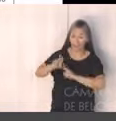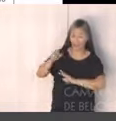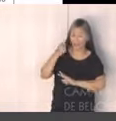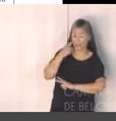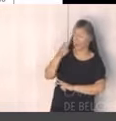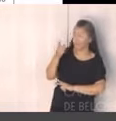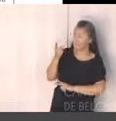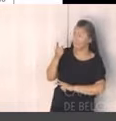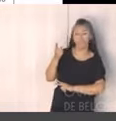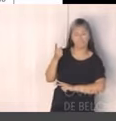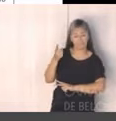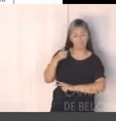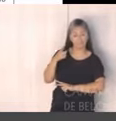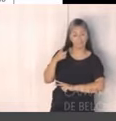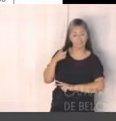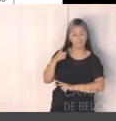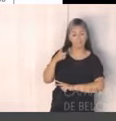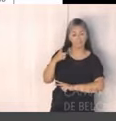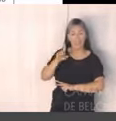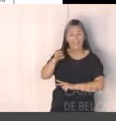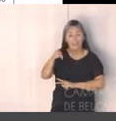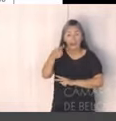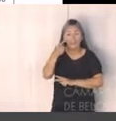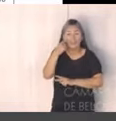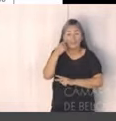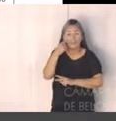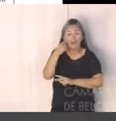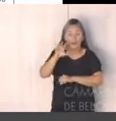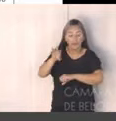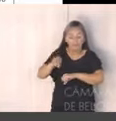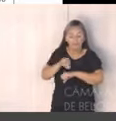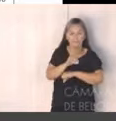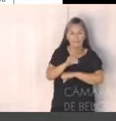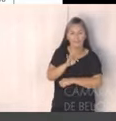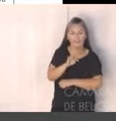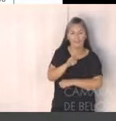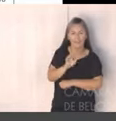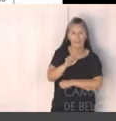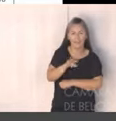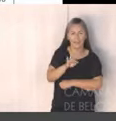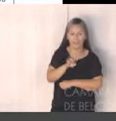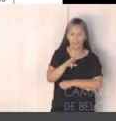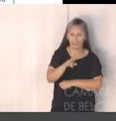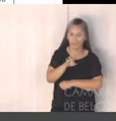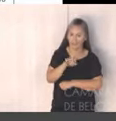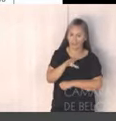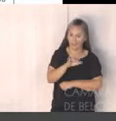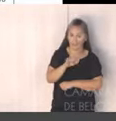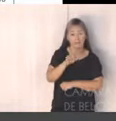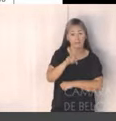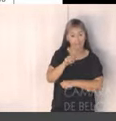agropecuária, serviços, e na sequência, transferências correntes, é o maior bloco dentro das